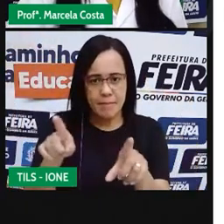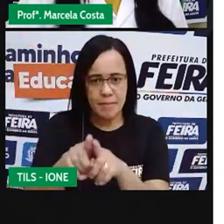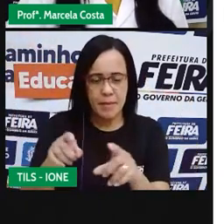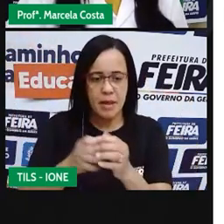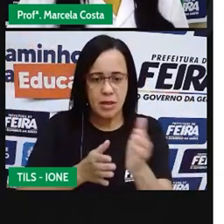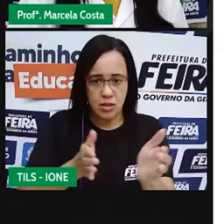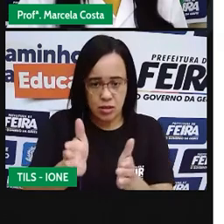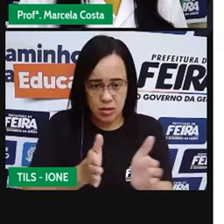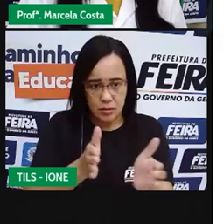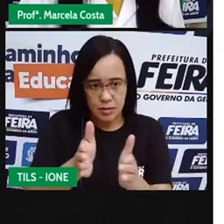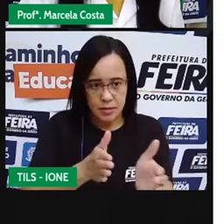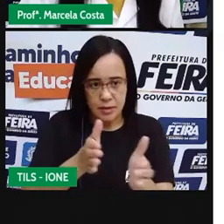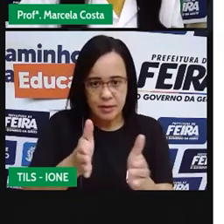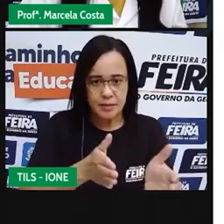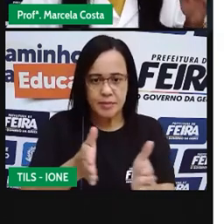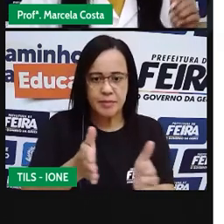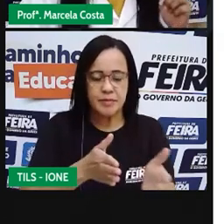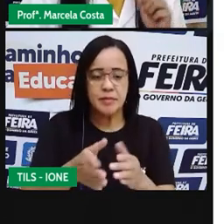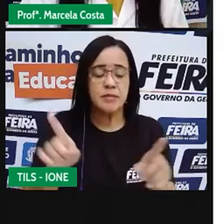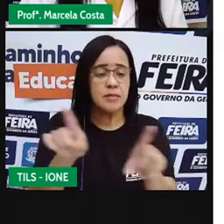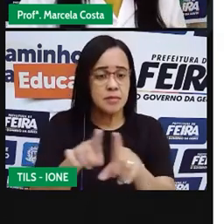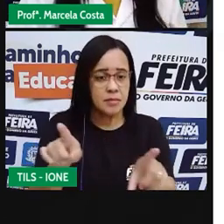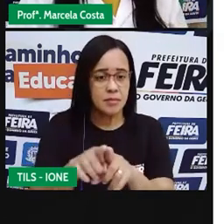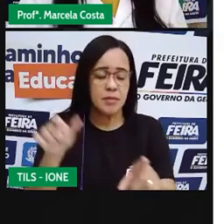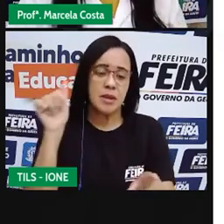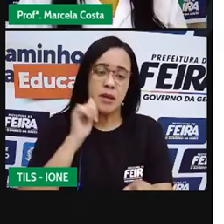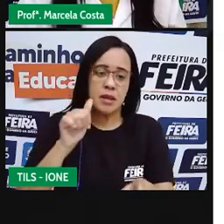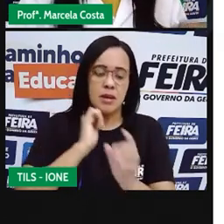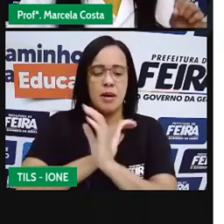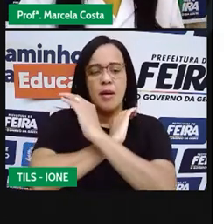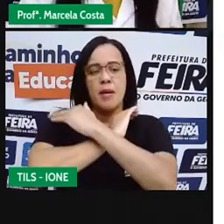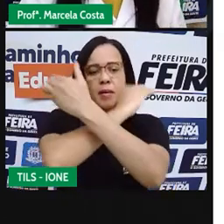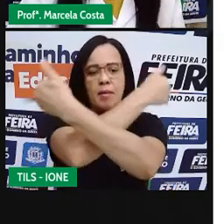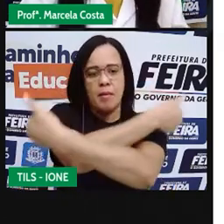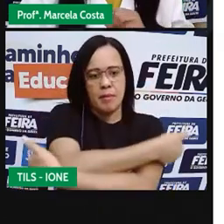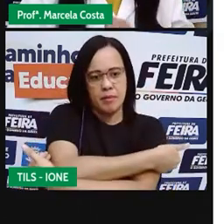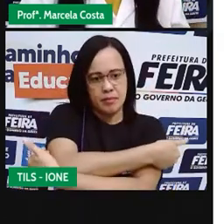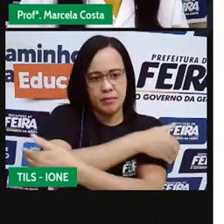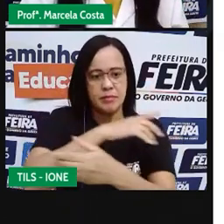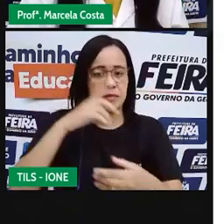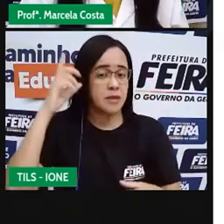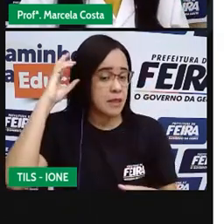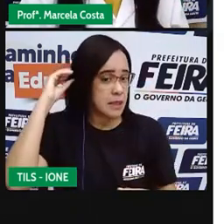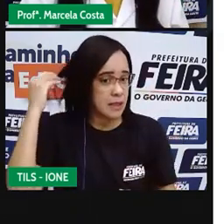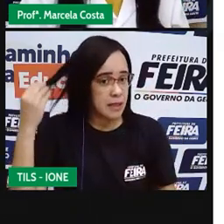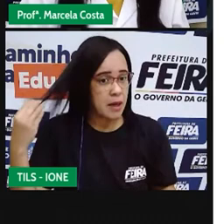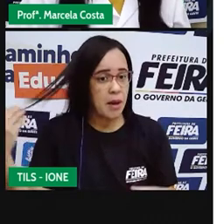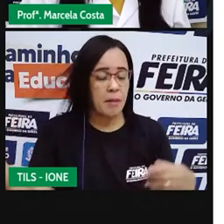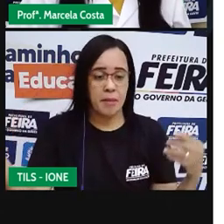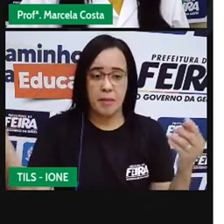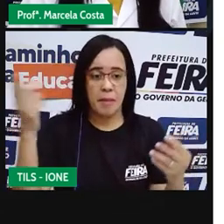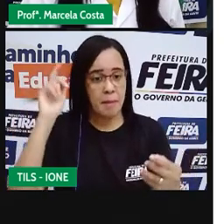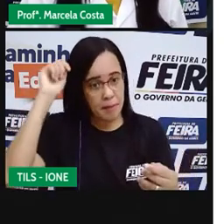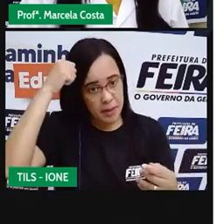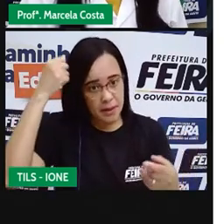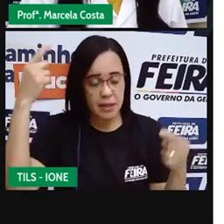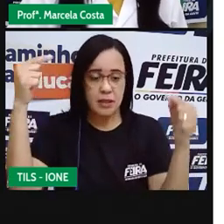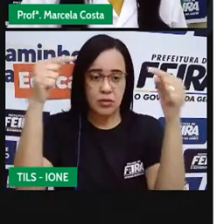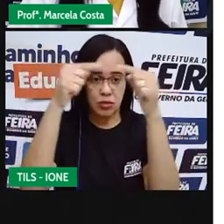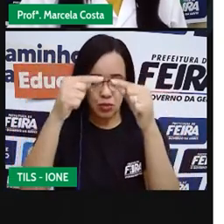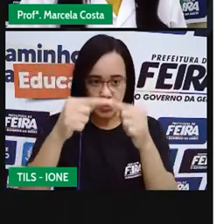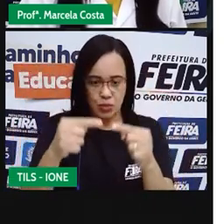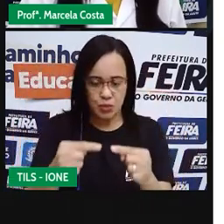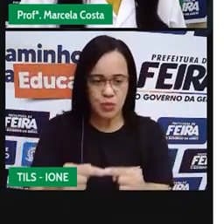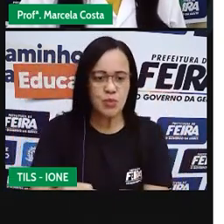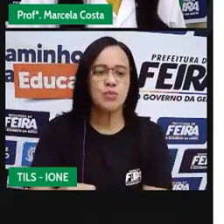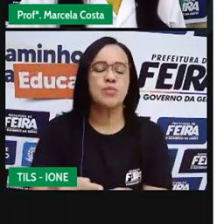Branca de Neve. Todos eles têm essa mesma característica em comum. Cabelos pretos. Seu quadro vai ficar